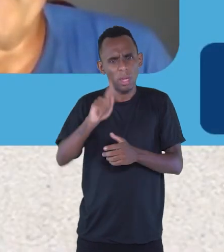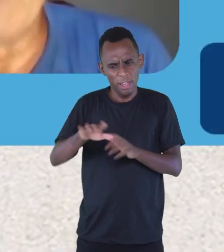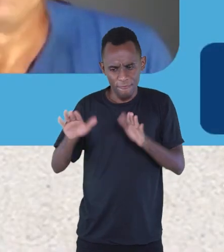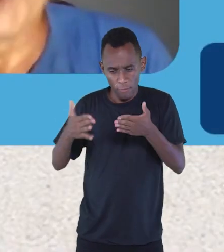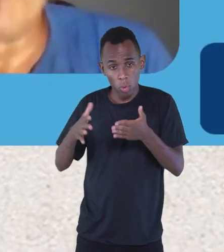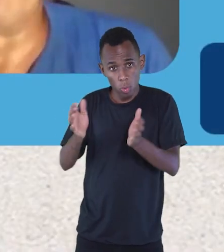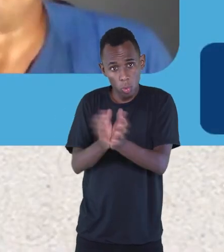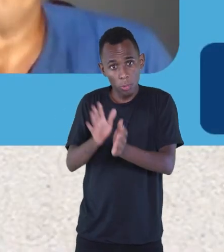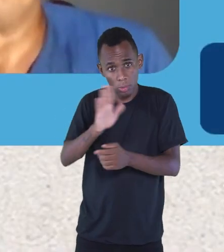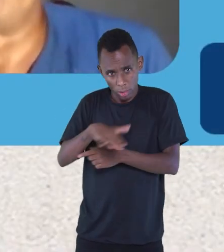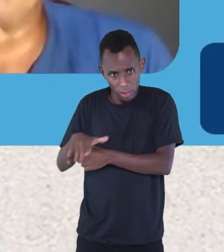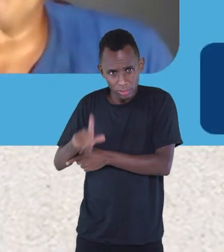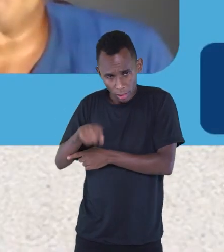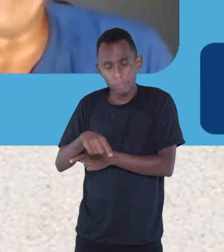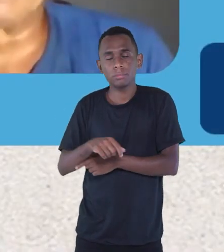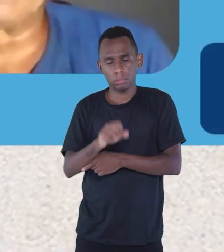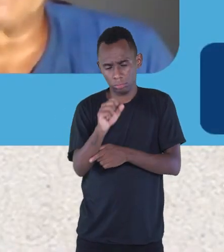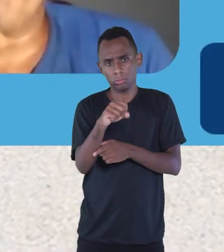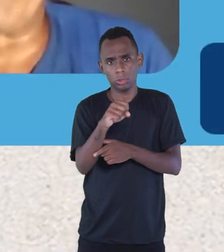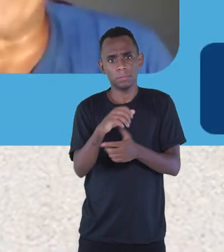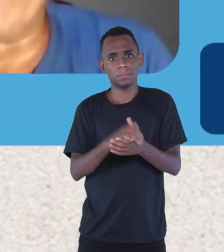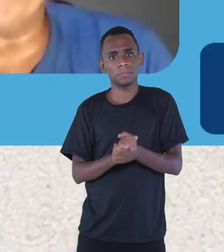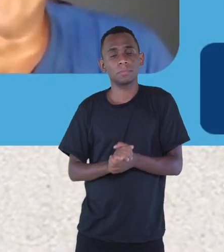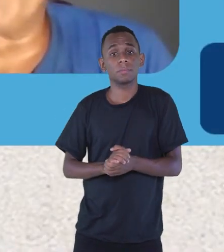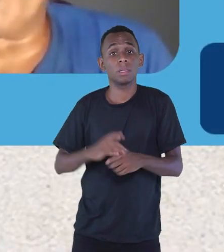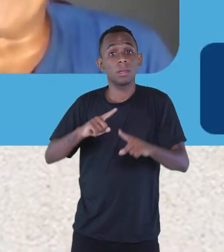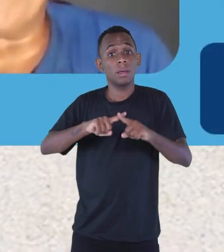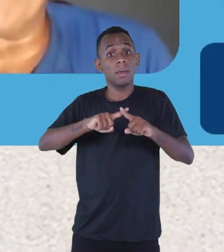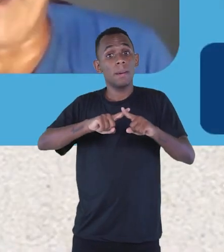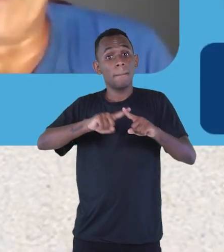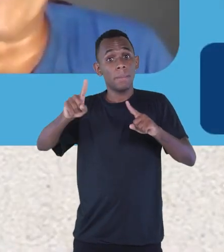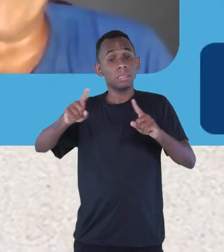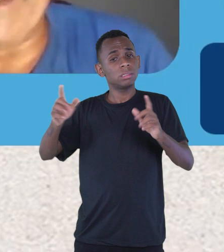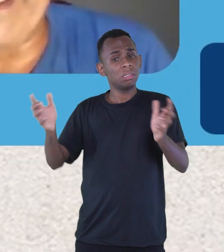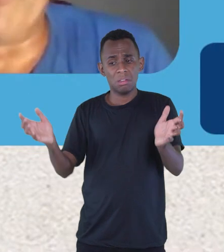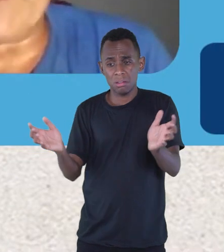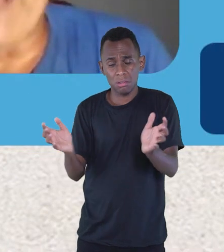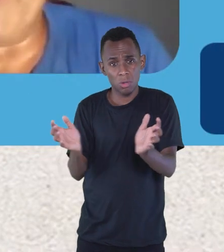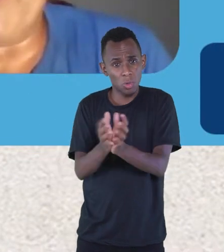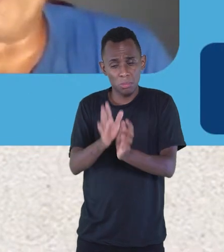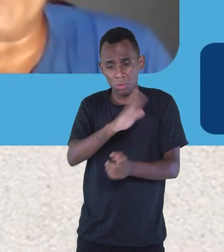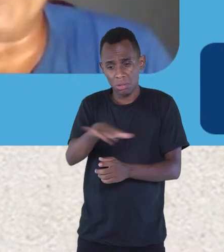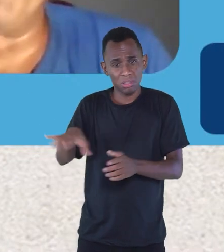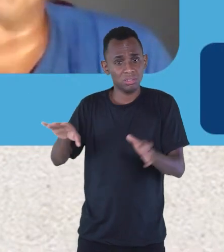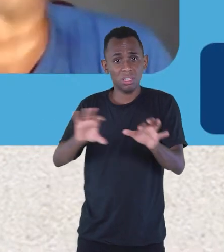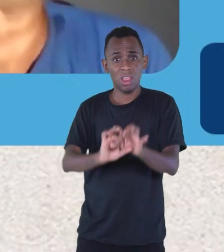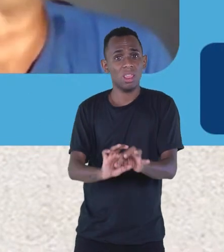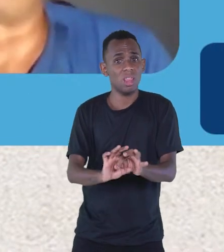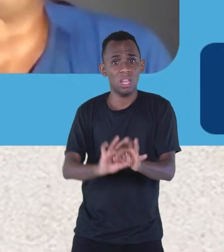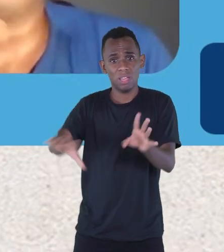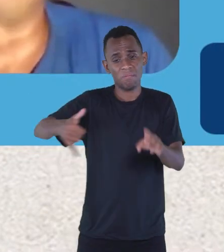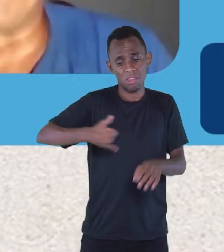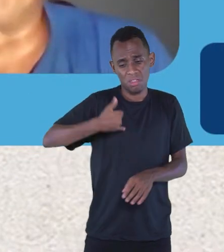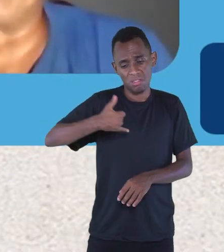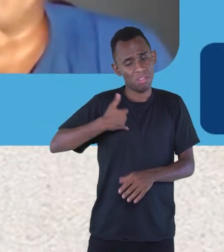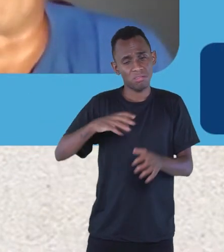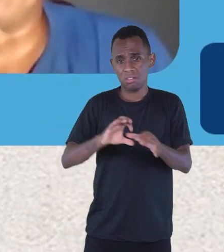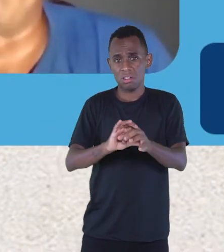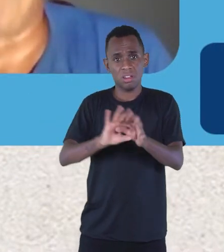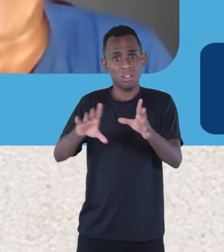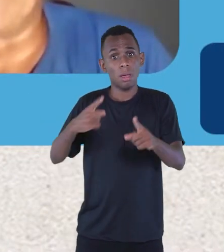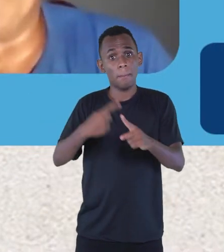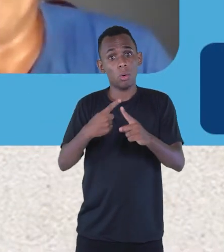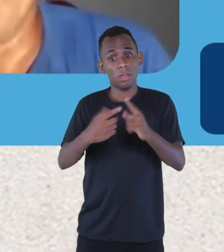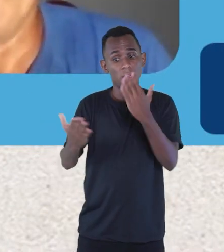infantil? Infantil. Mas para crianças de todas as idades. Ele é usado, inclusive, os psicólogos, vários